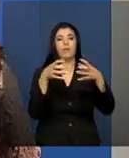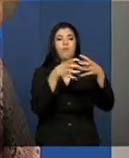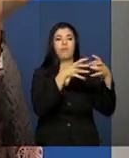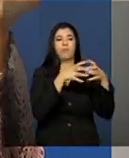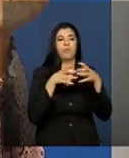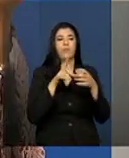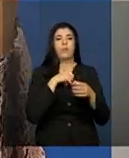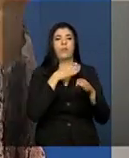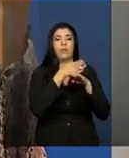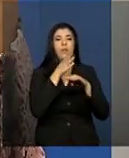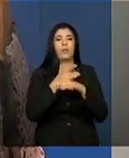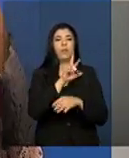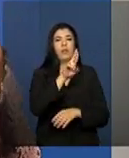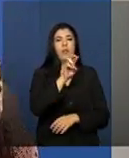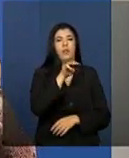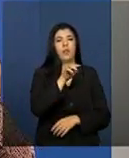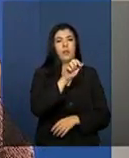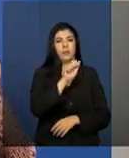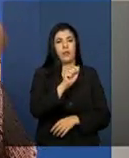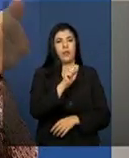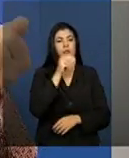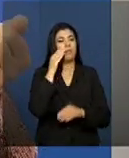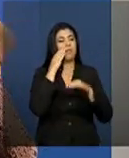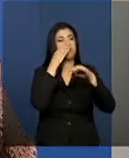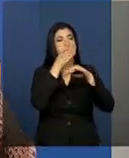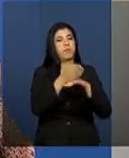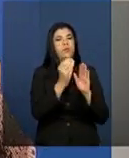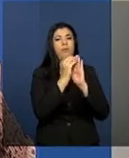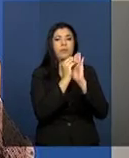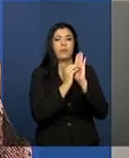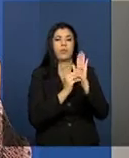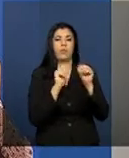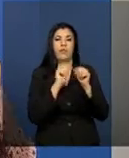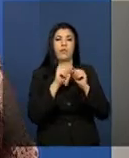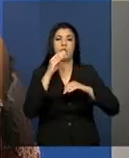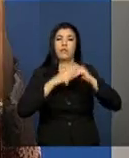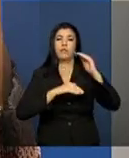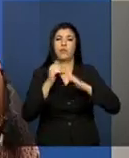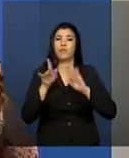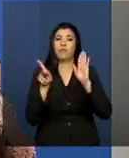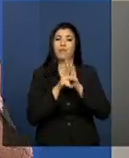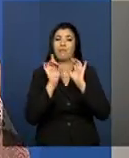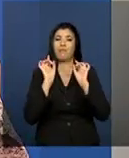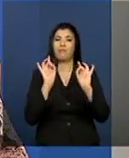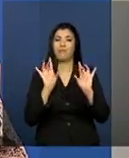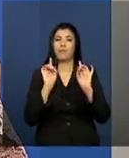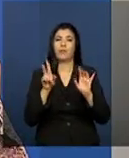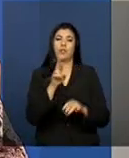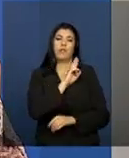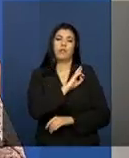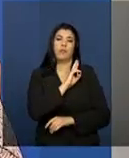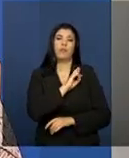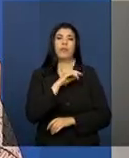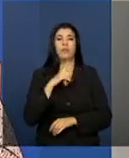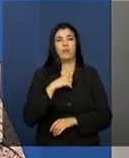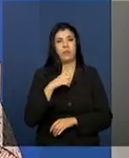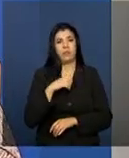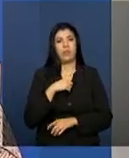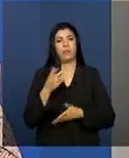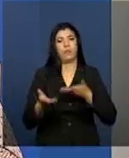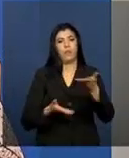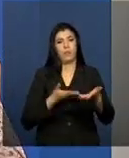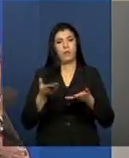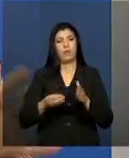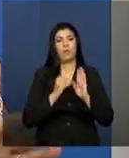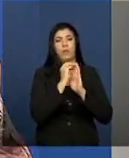porque aí ele vai acessar apenas ao prontuário e fazer as atividades específicas das atribuições que ele tem em relação ao